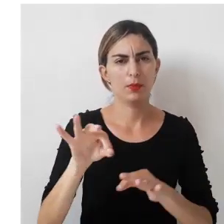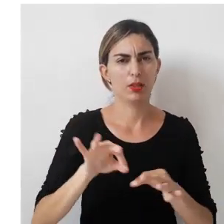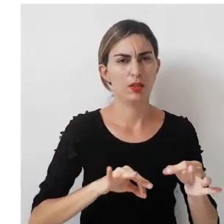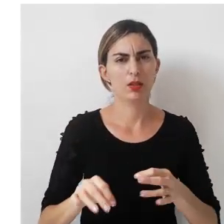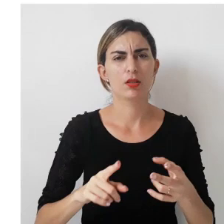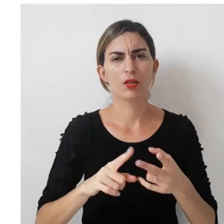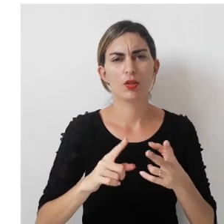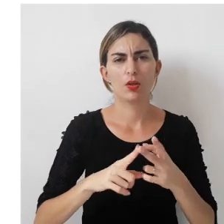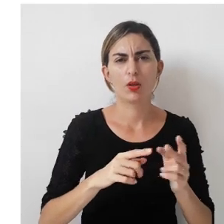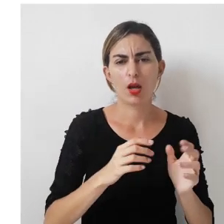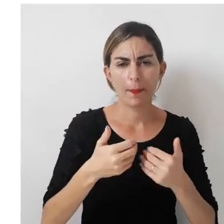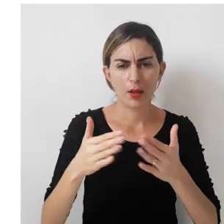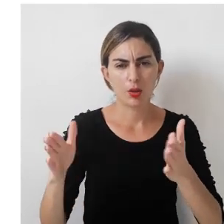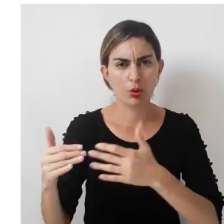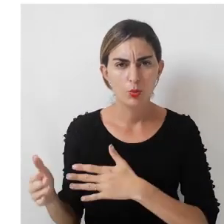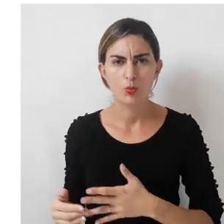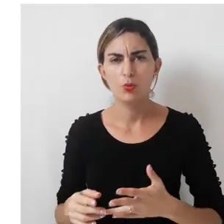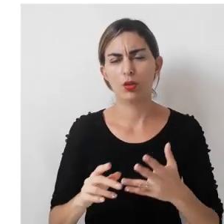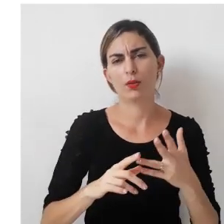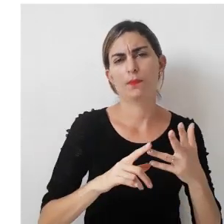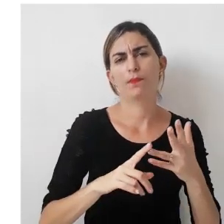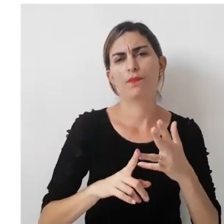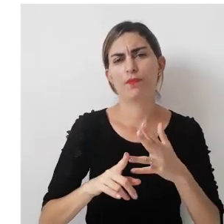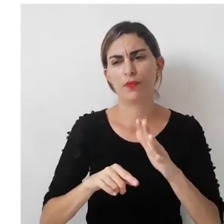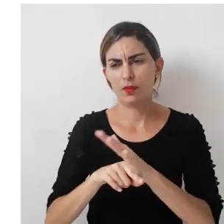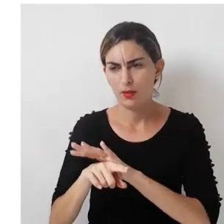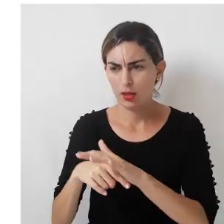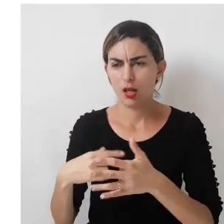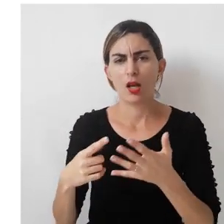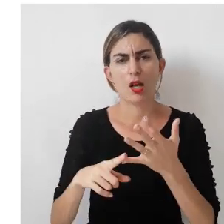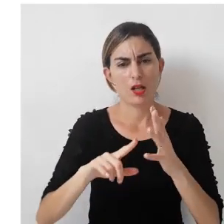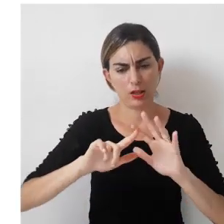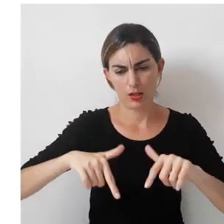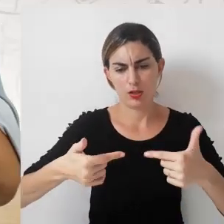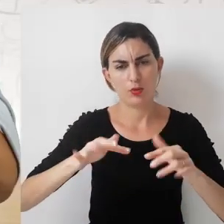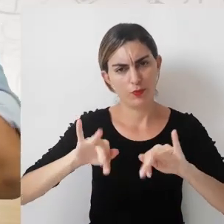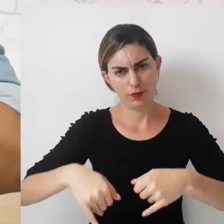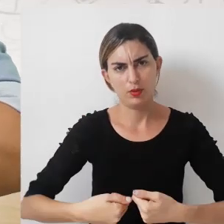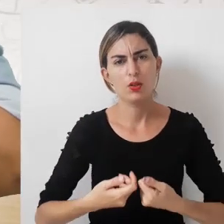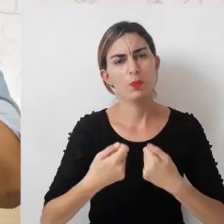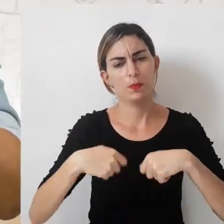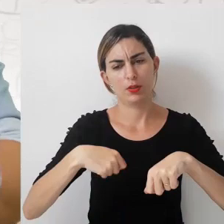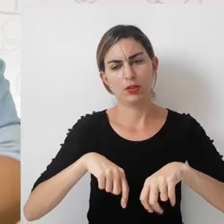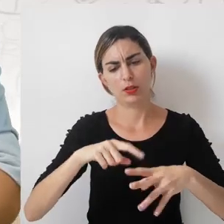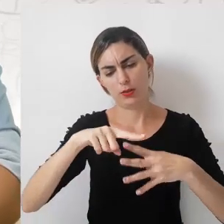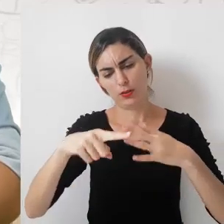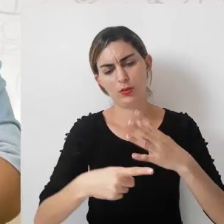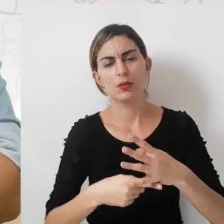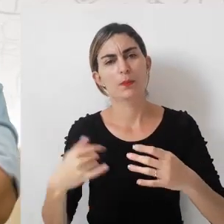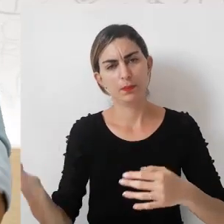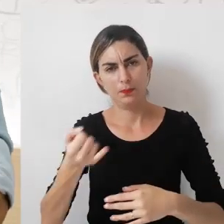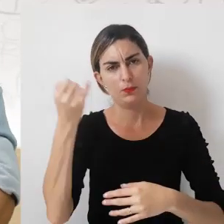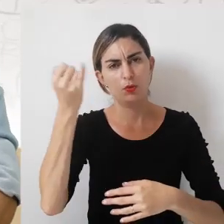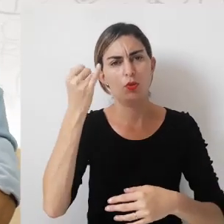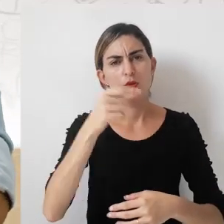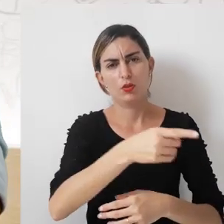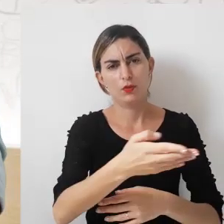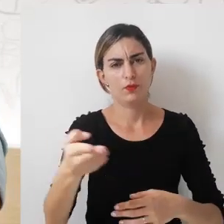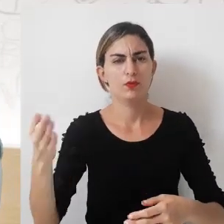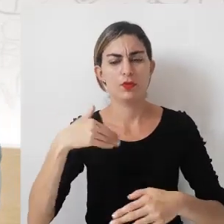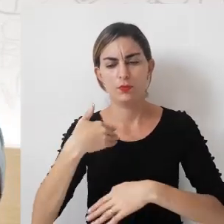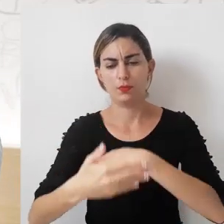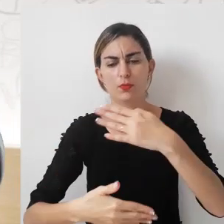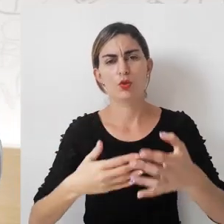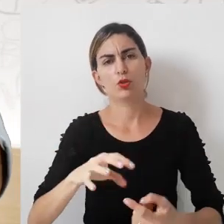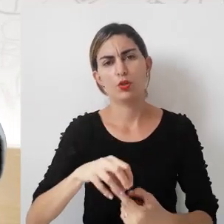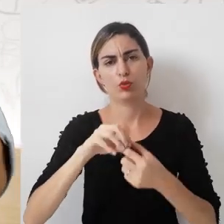preparação, abertura, clarificação e ação final são quatro condições determinantes para você estabelecer um